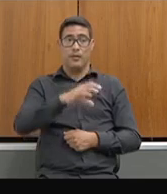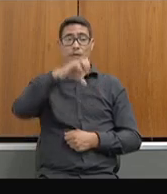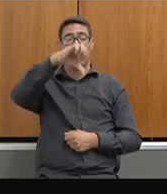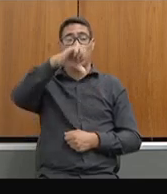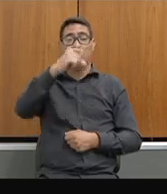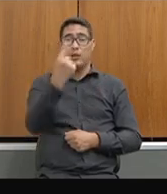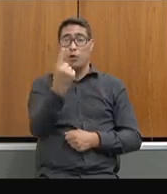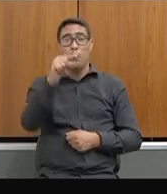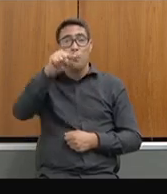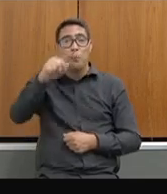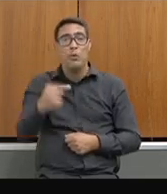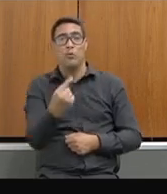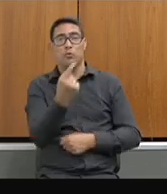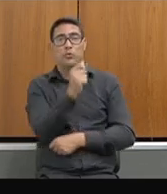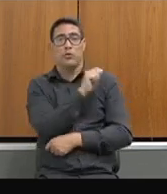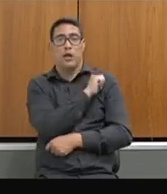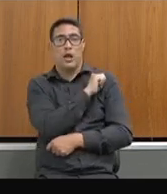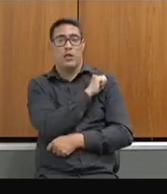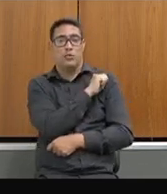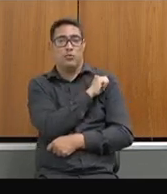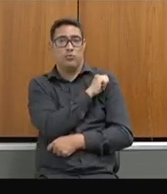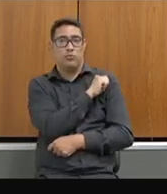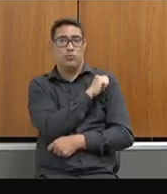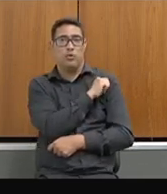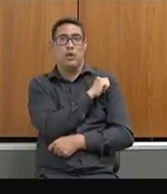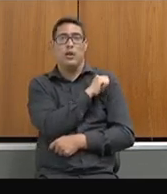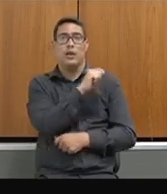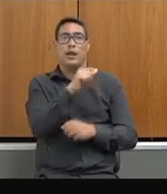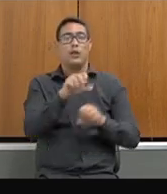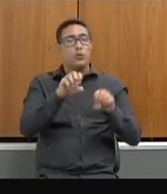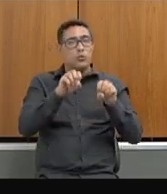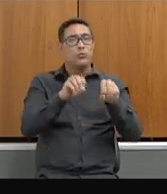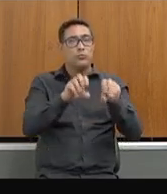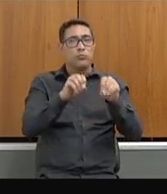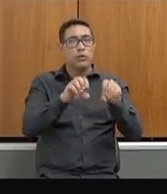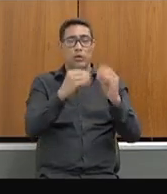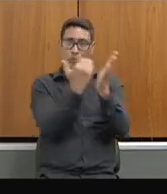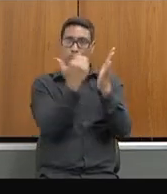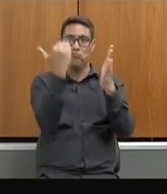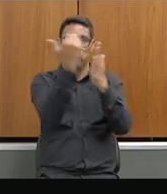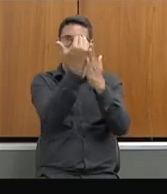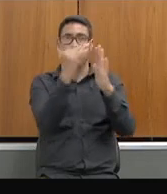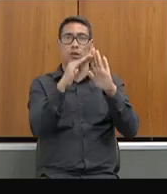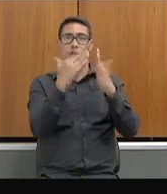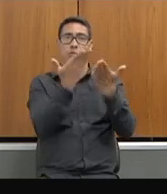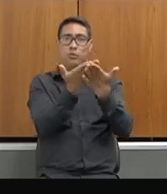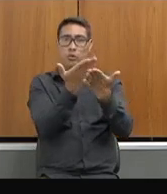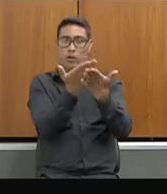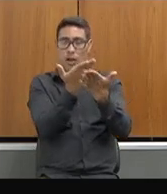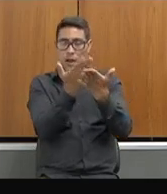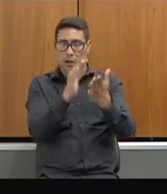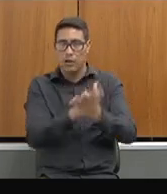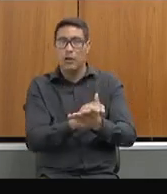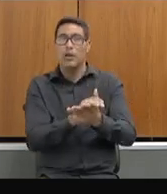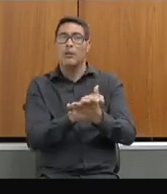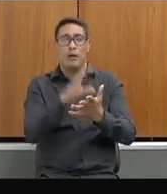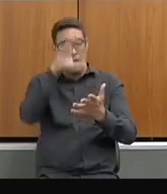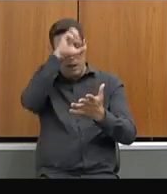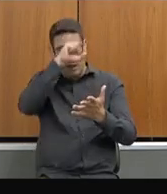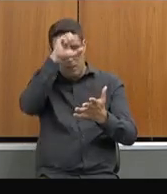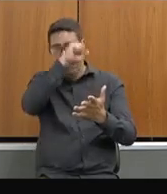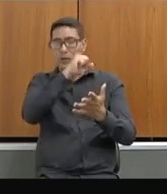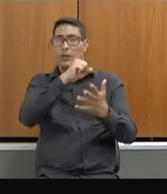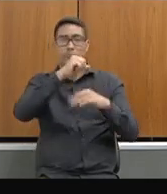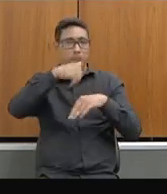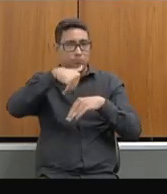mil estudantes no reforço escolar, exatamente para fazermos uma recomposição de aprendizagem. Trabalhamos, durante